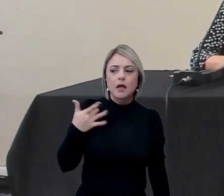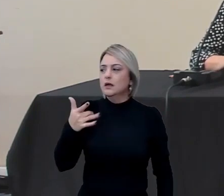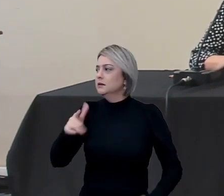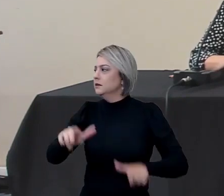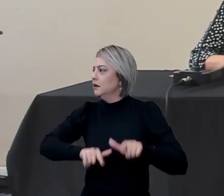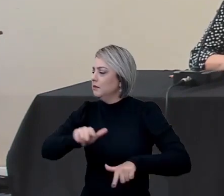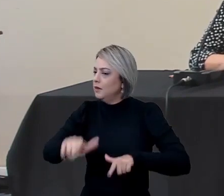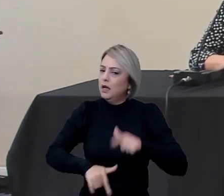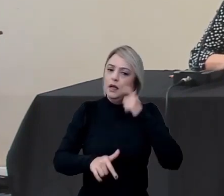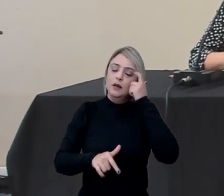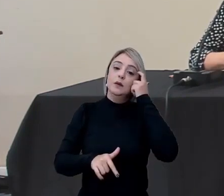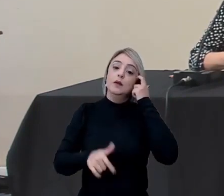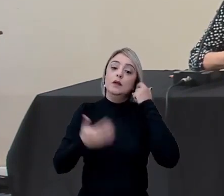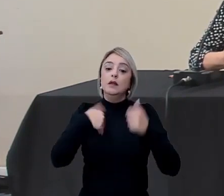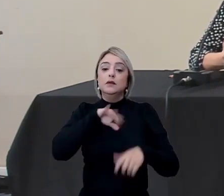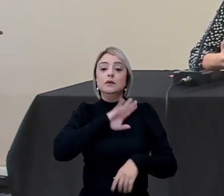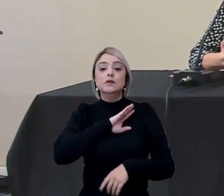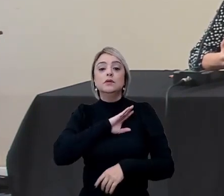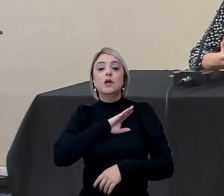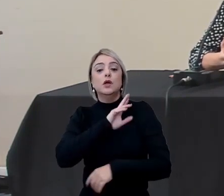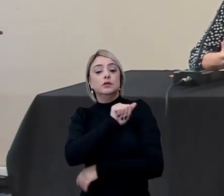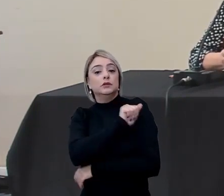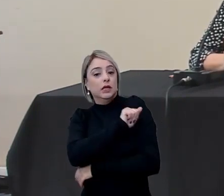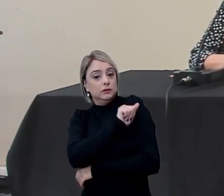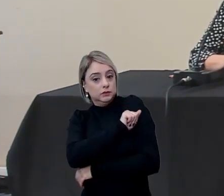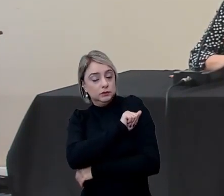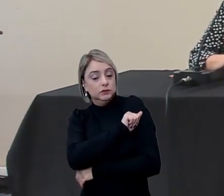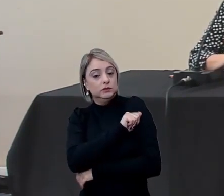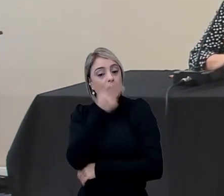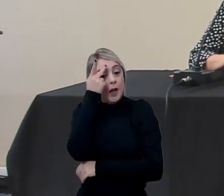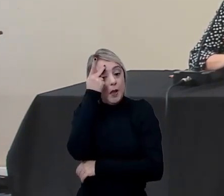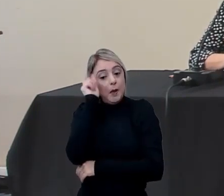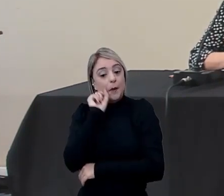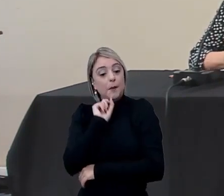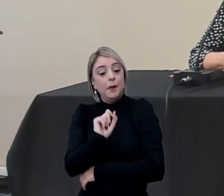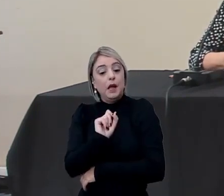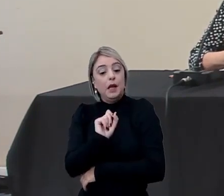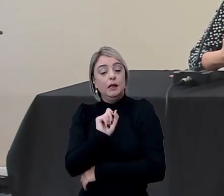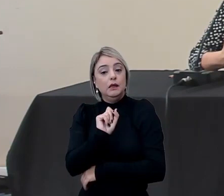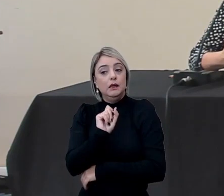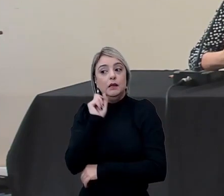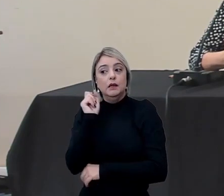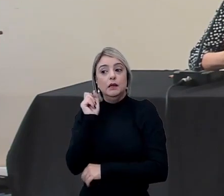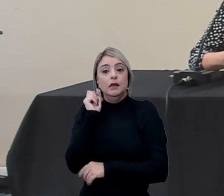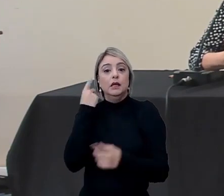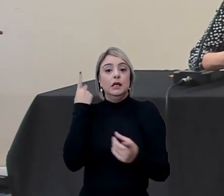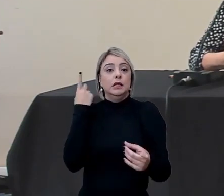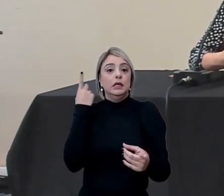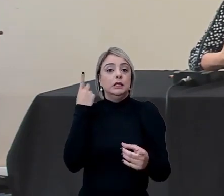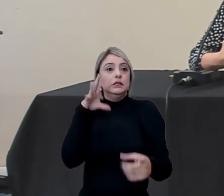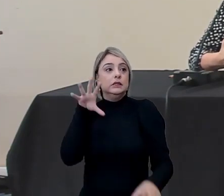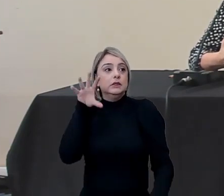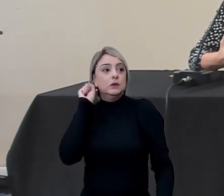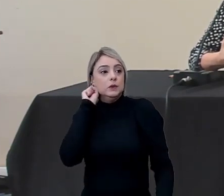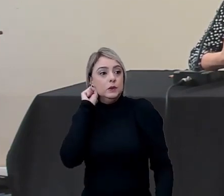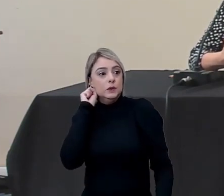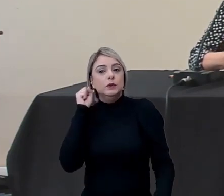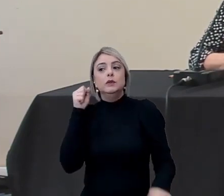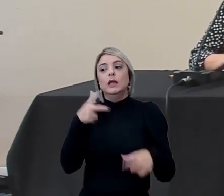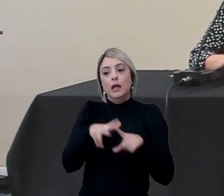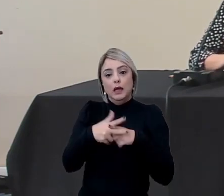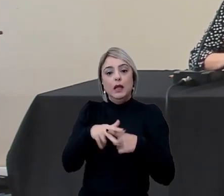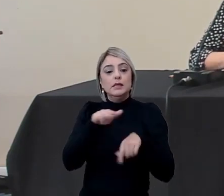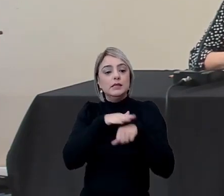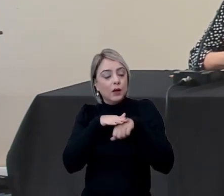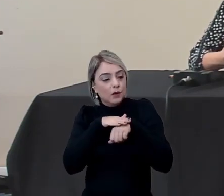trabalho dos nossos discentes, para que, através de mecanismos de escuta, eu acho que